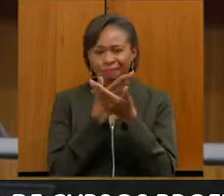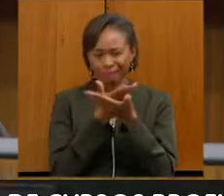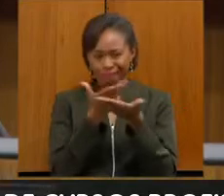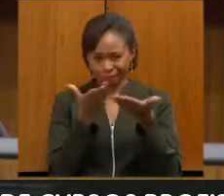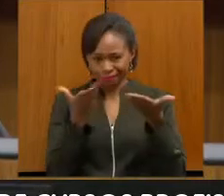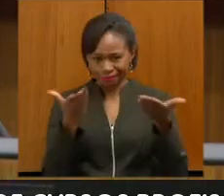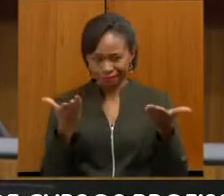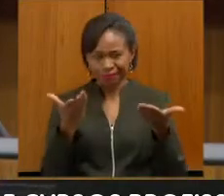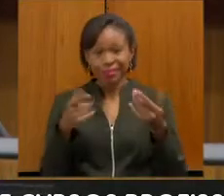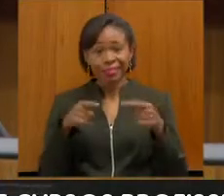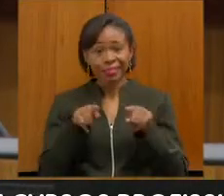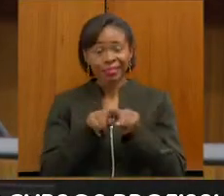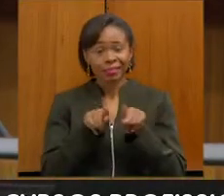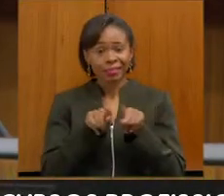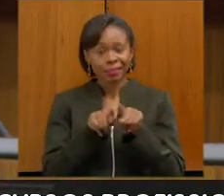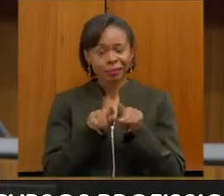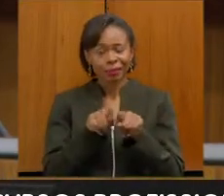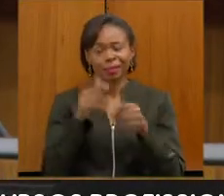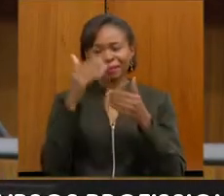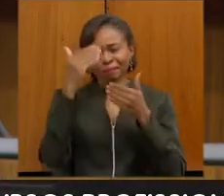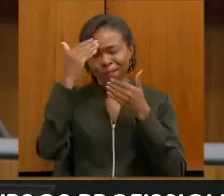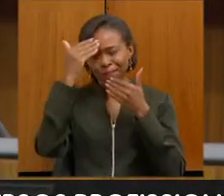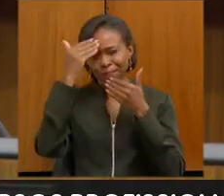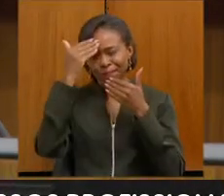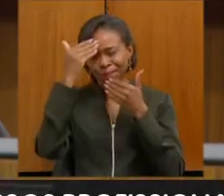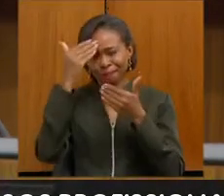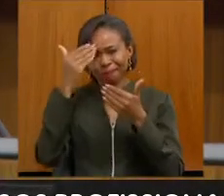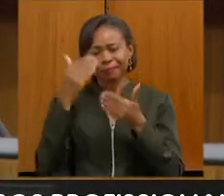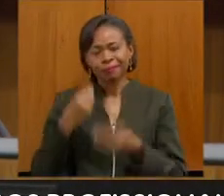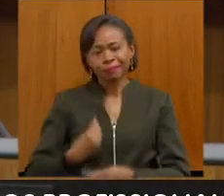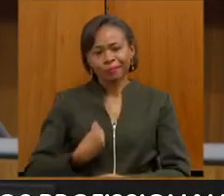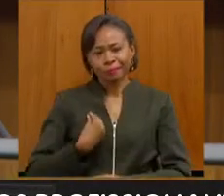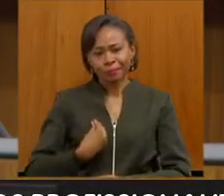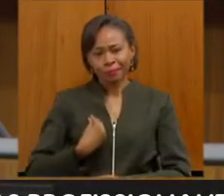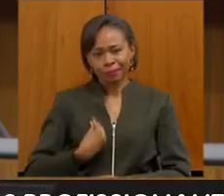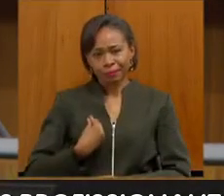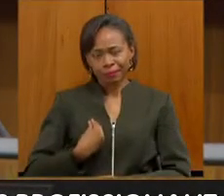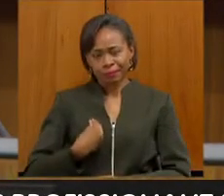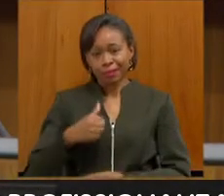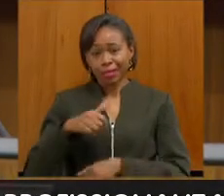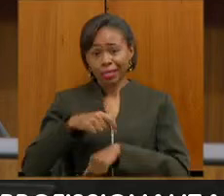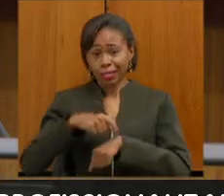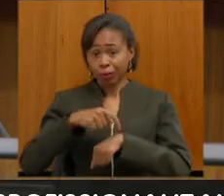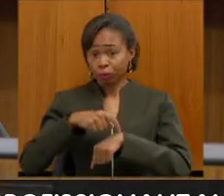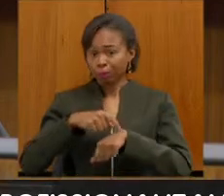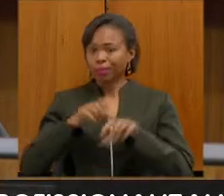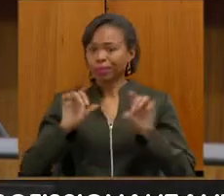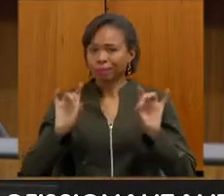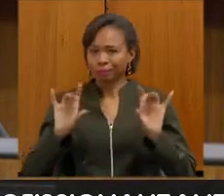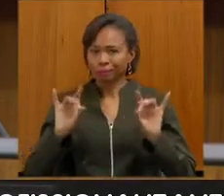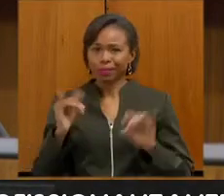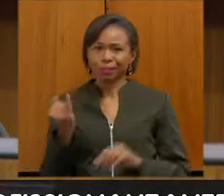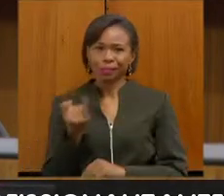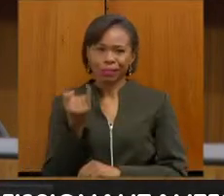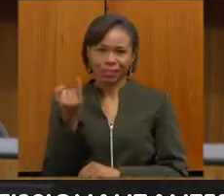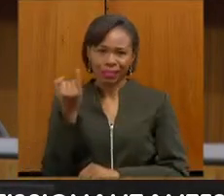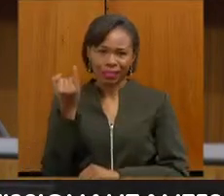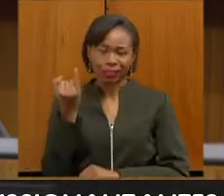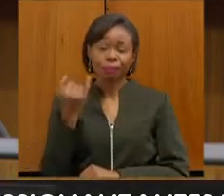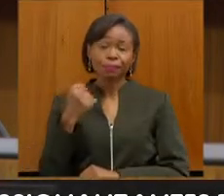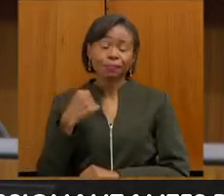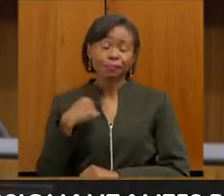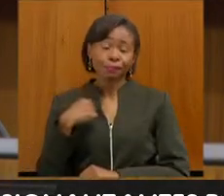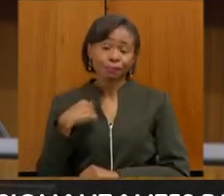também o meu agradecimento por estar participando desse momento tão importante. Muito do que eu